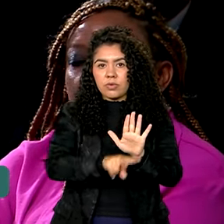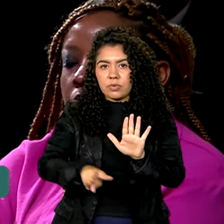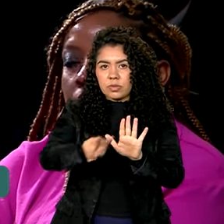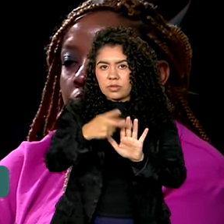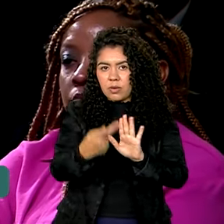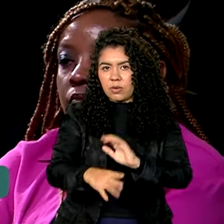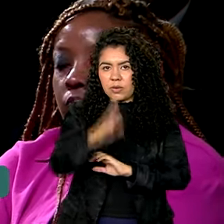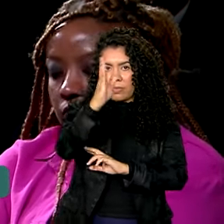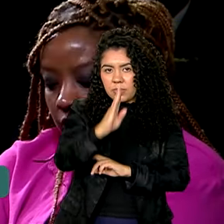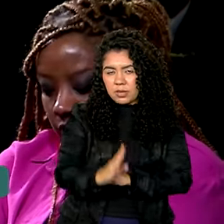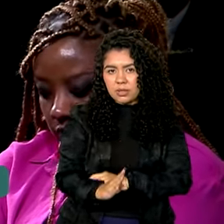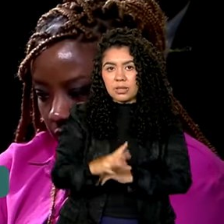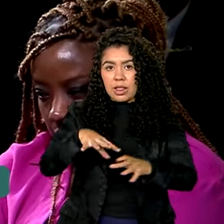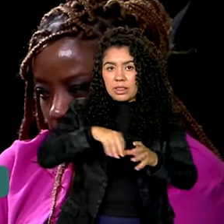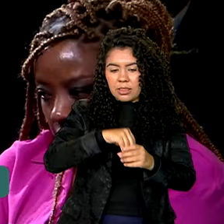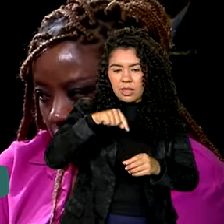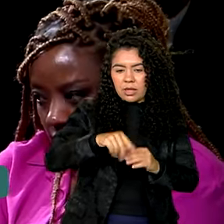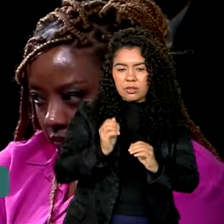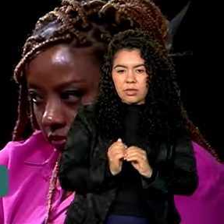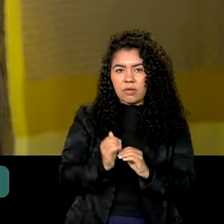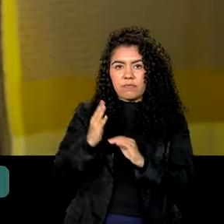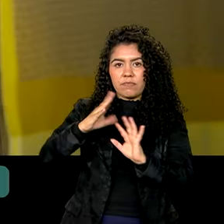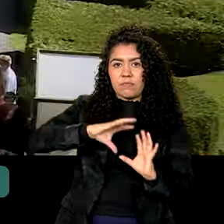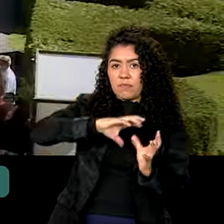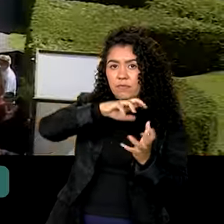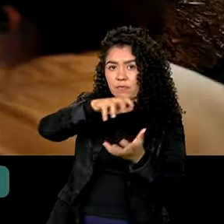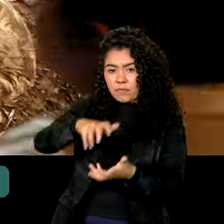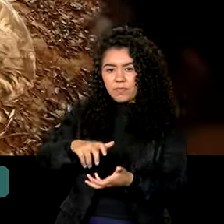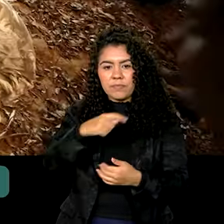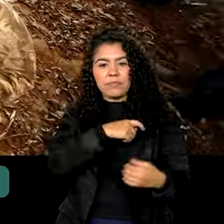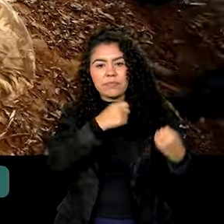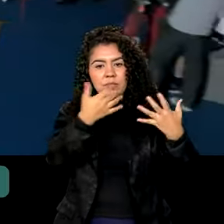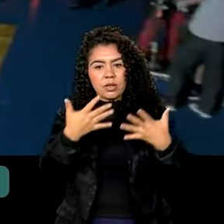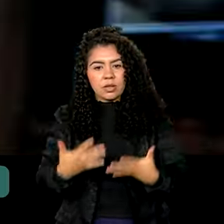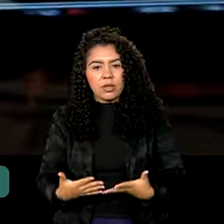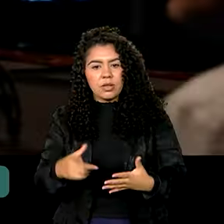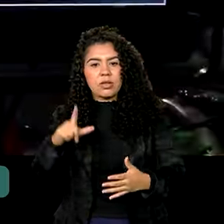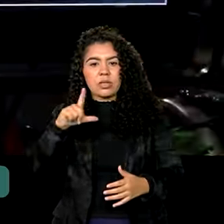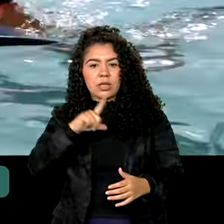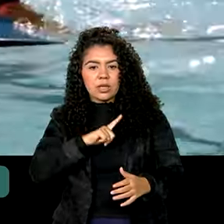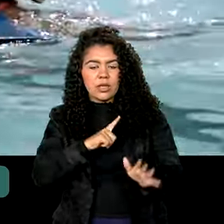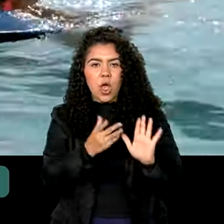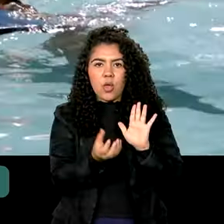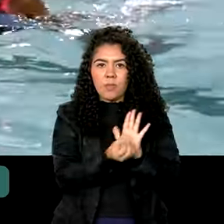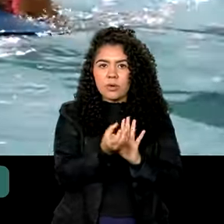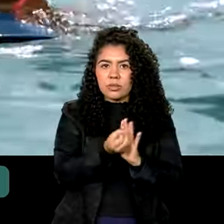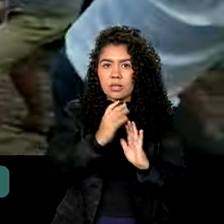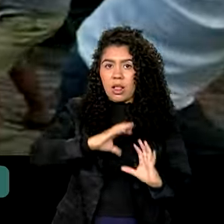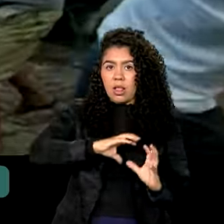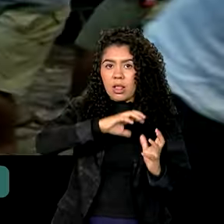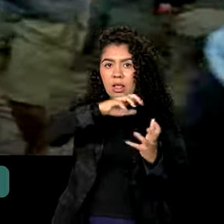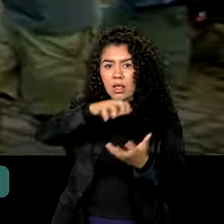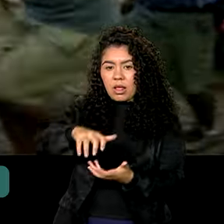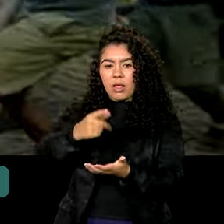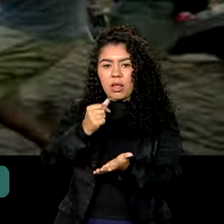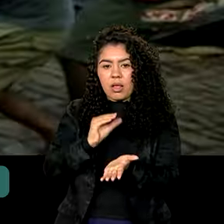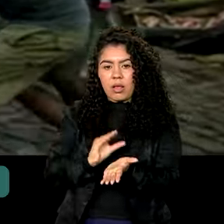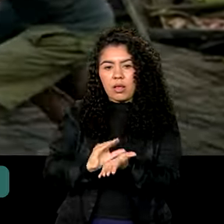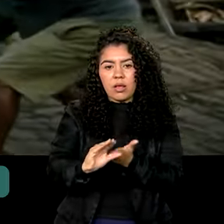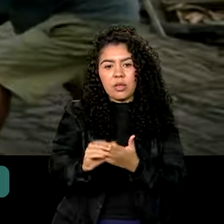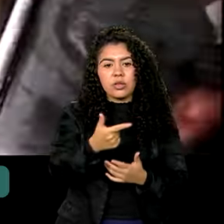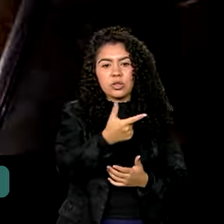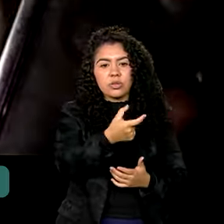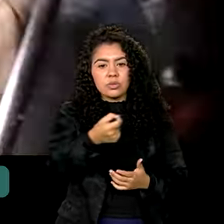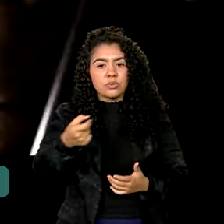tanto em nosso mercado interno quanto no mercado global. Em coproduções internacionais, serão investidos 200 milhões de reais